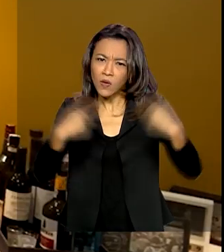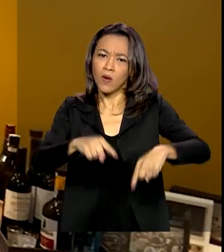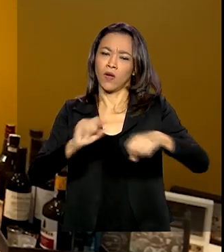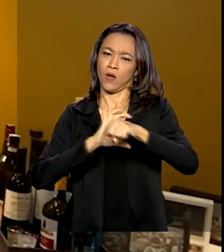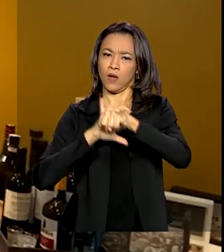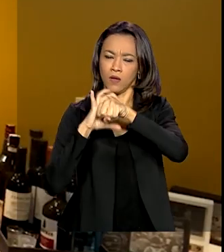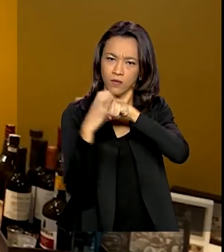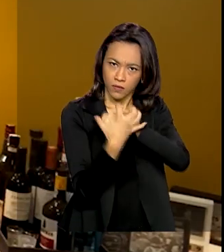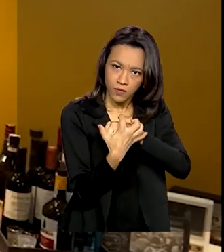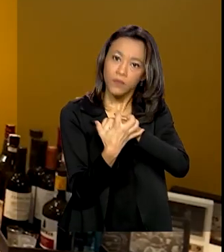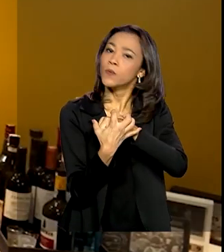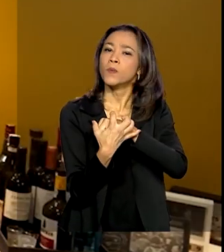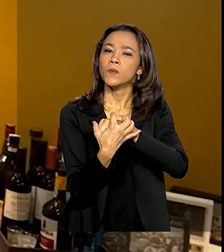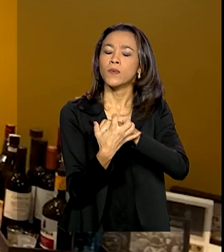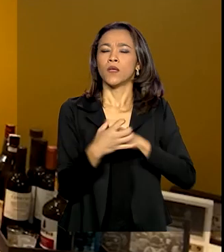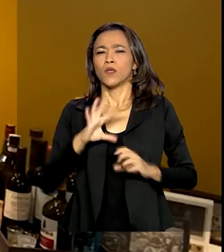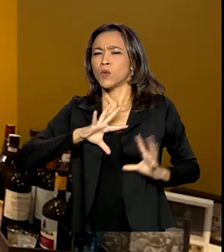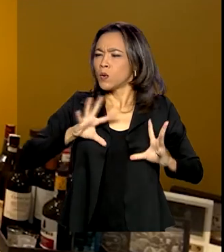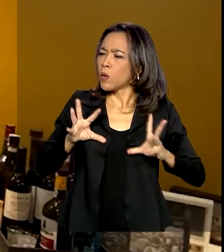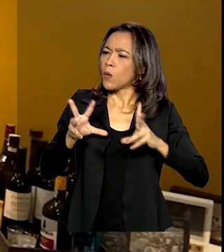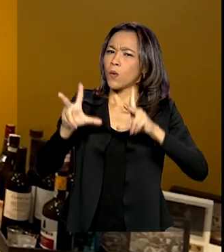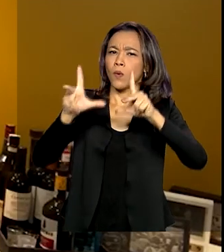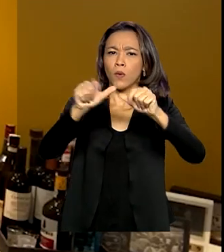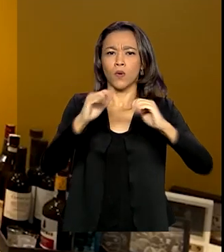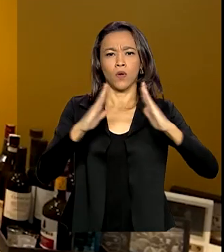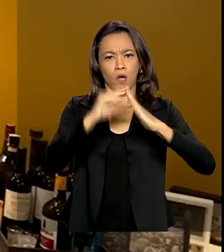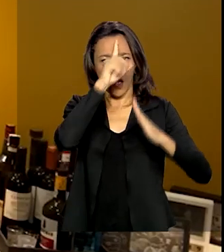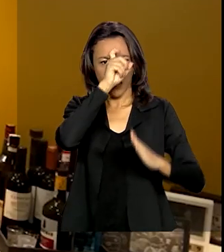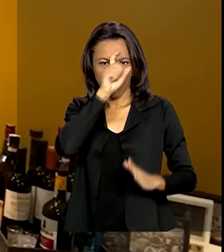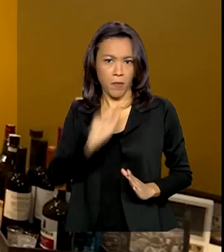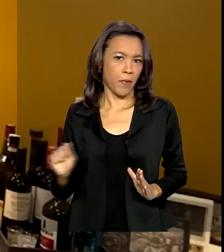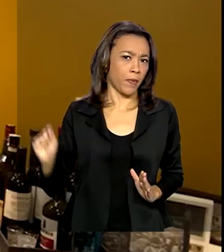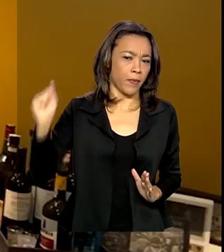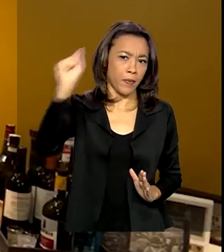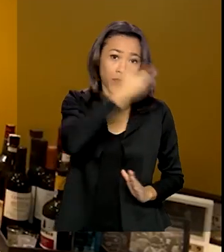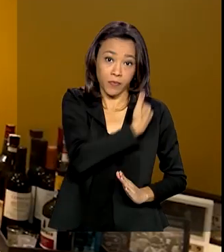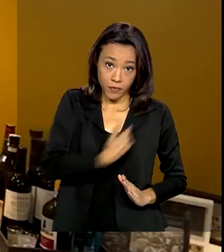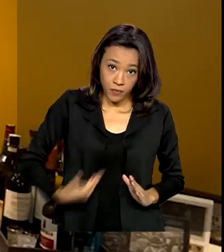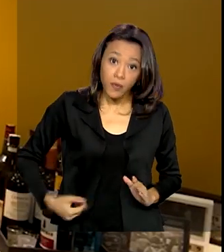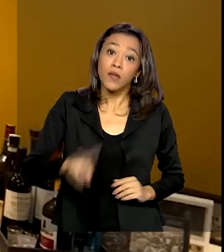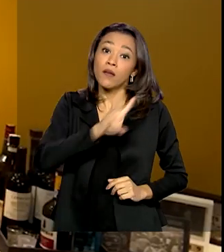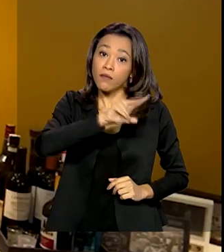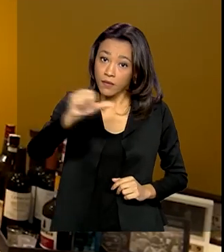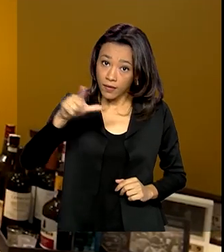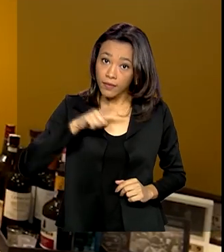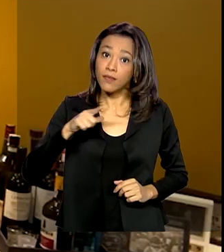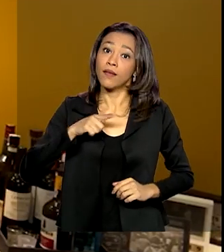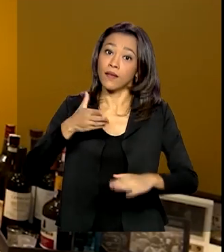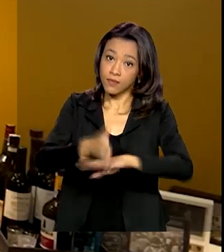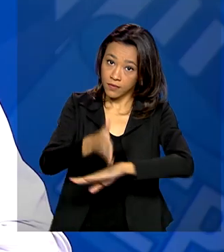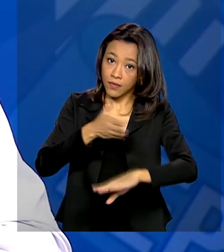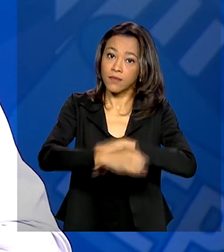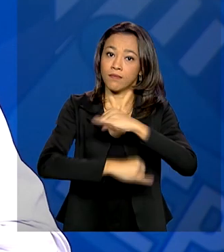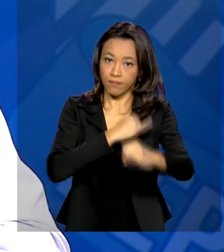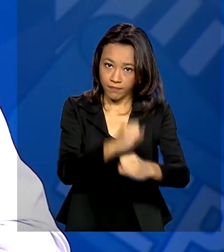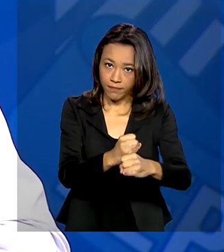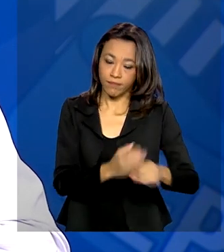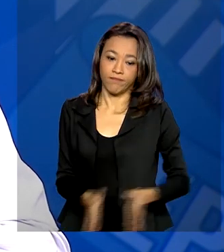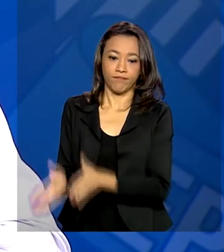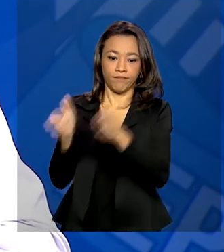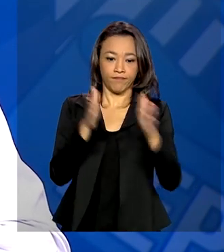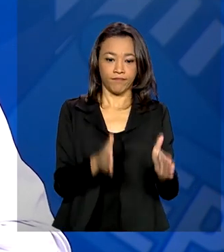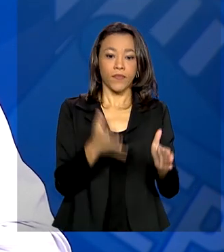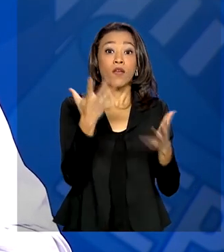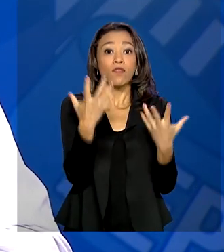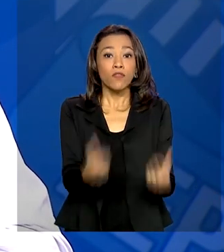coronavírus. Todos os postos de saúde da rede pública terão acesso à internet. Nós vamos chegar a